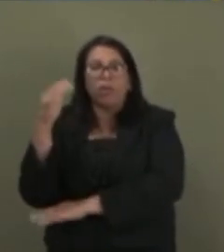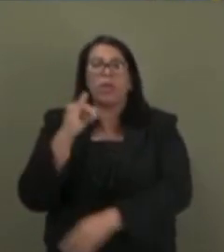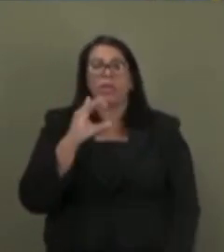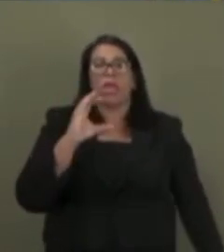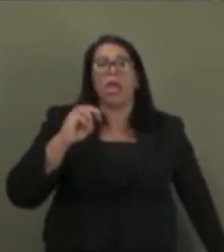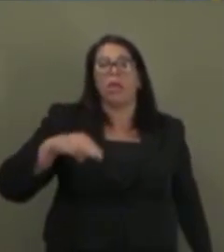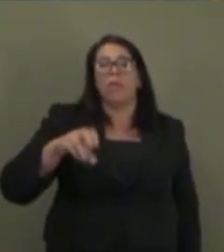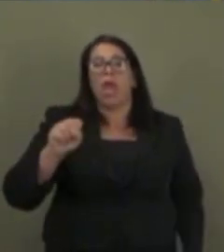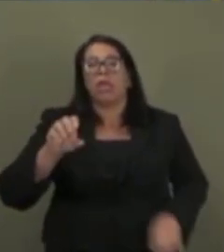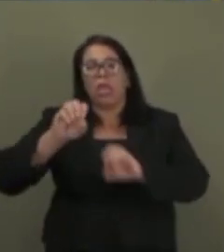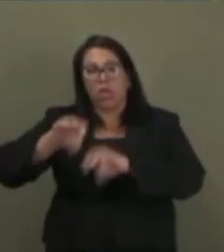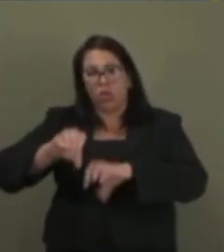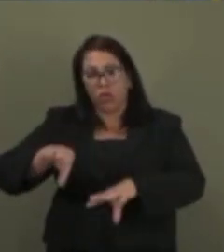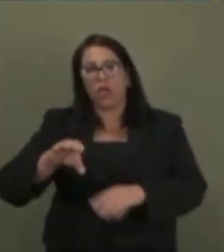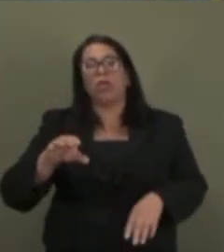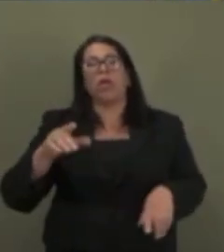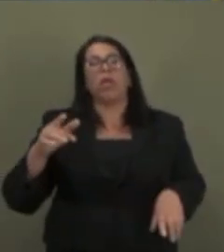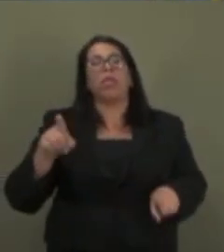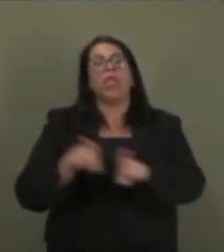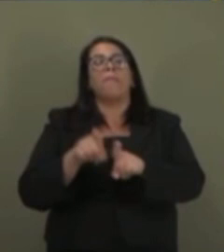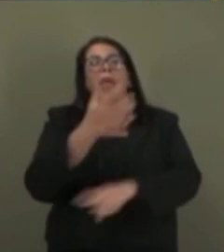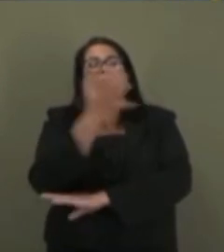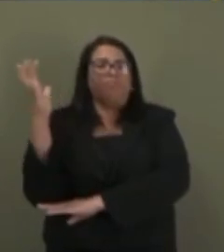Educação, na área do ICMS Ecológico.